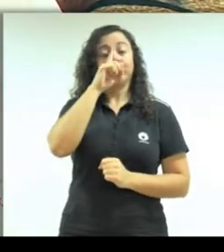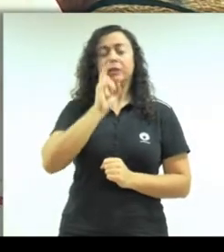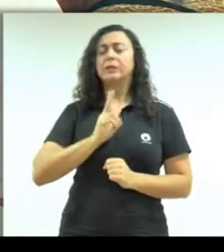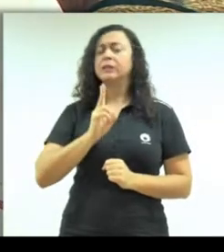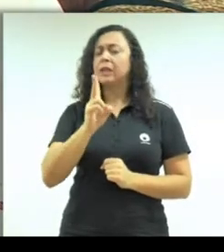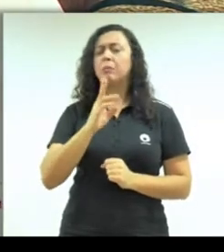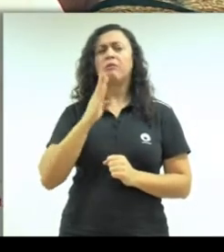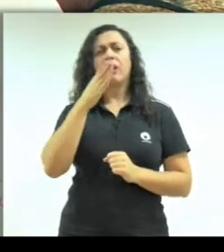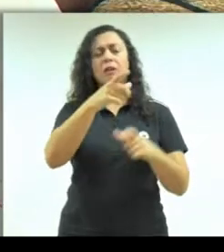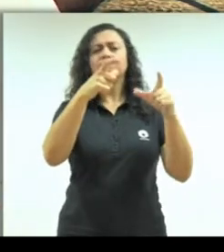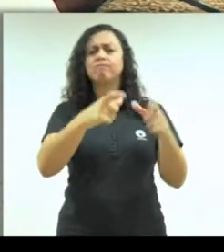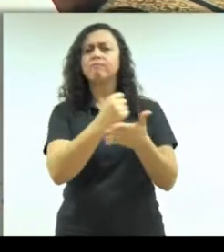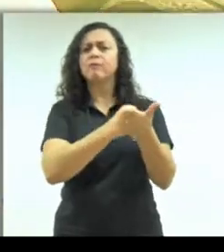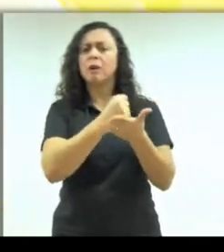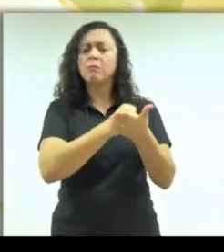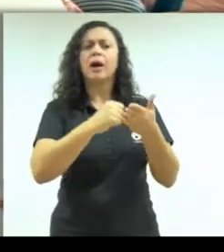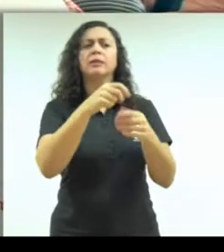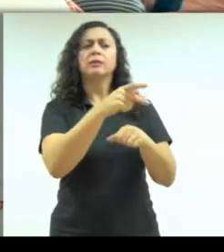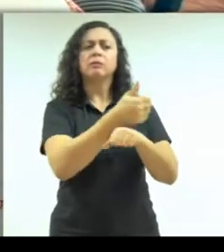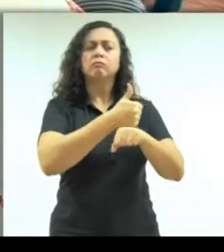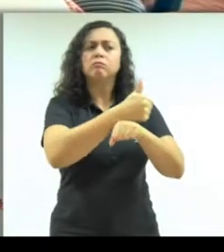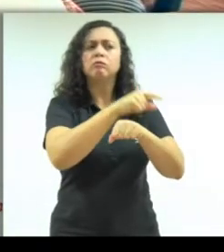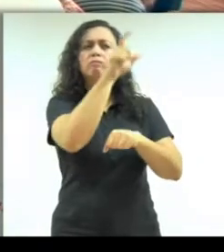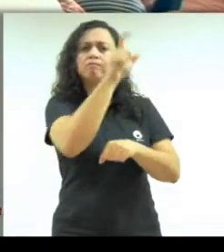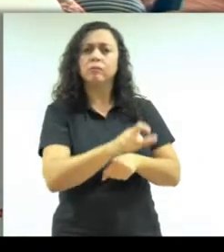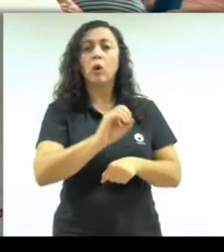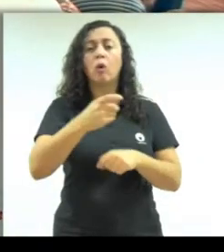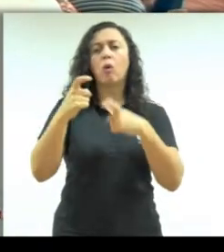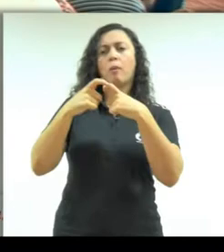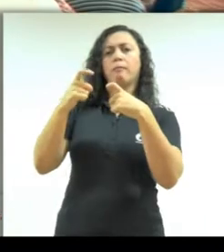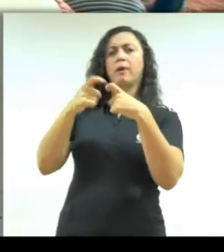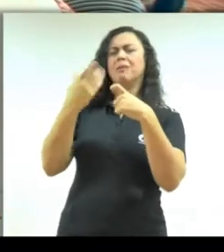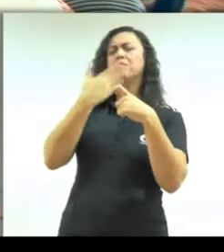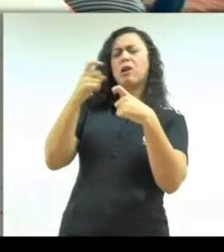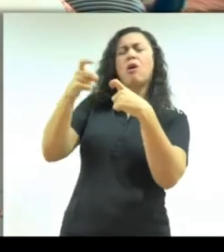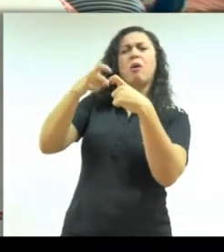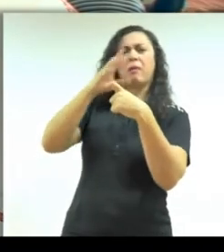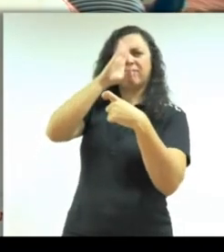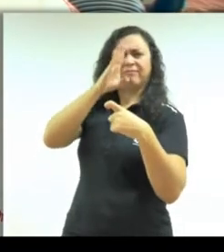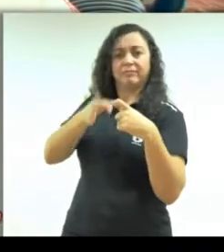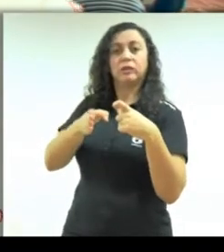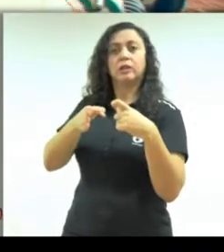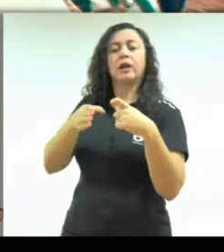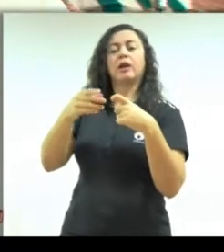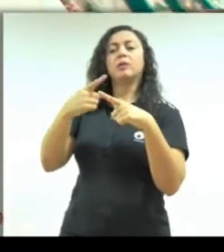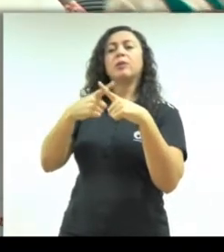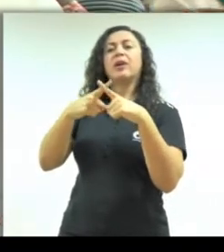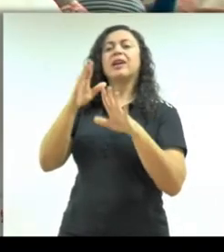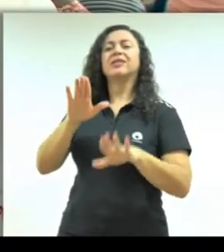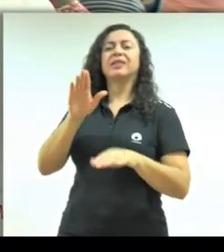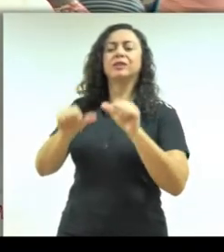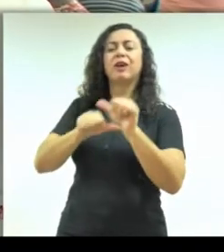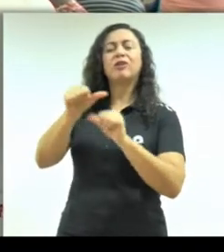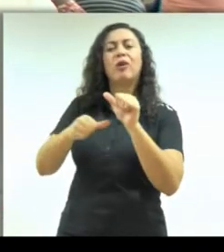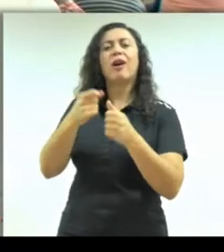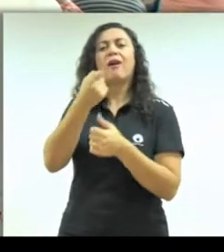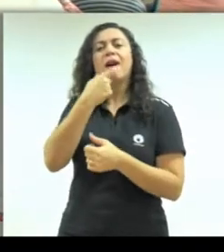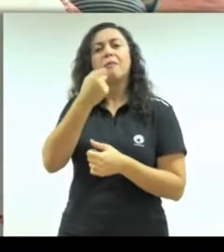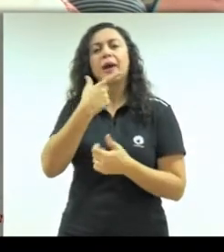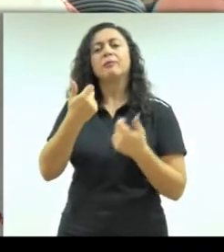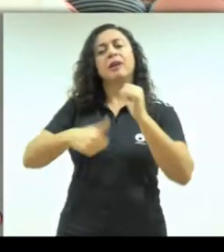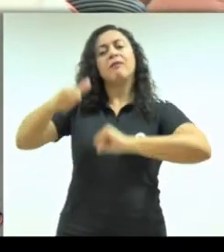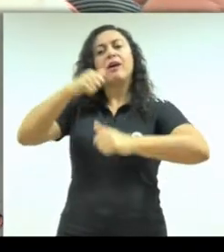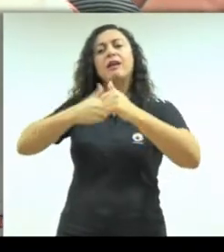procurar ou o farmacêutico ou o médico. Mas normalmente a gente recomenda ir ao médico que necessita de troca de medicação e uma